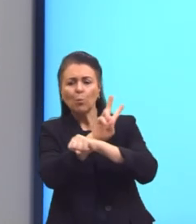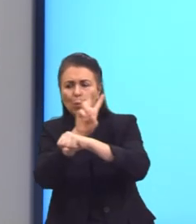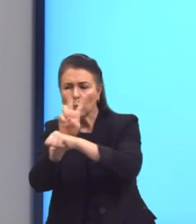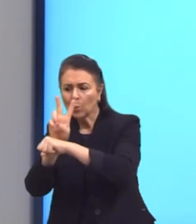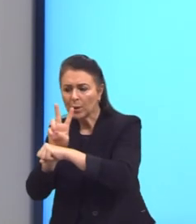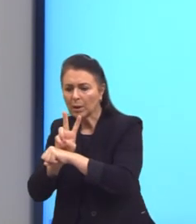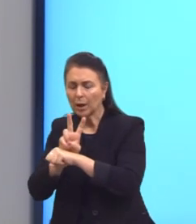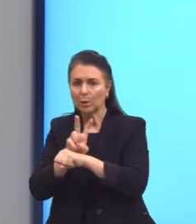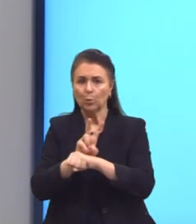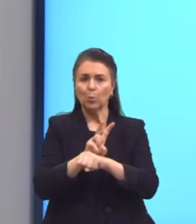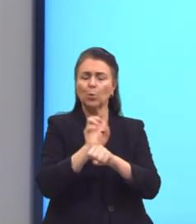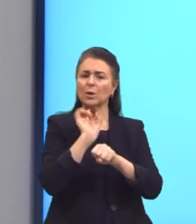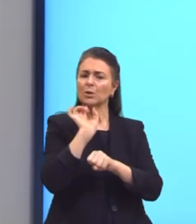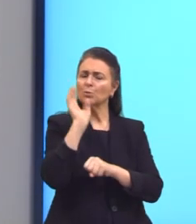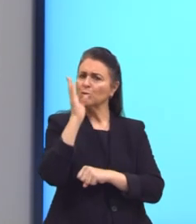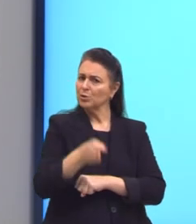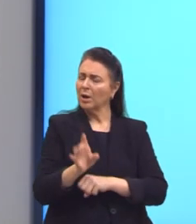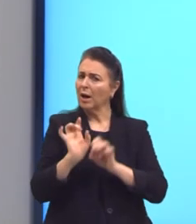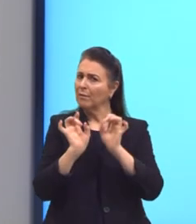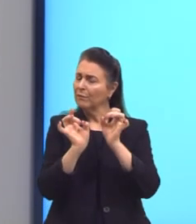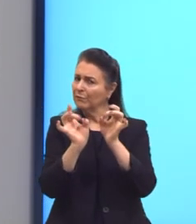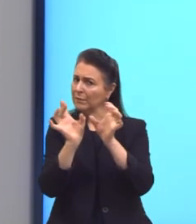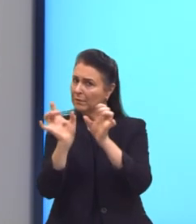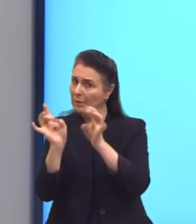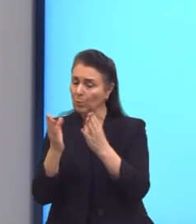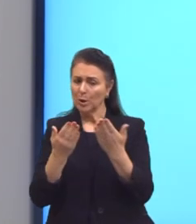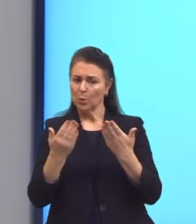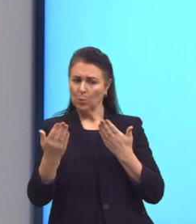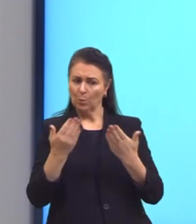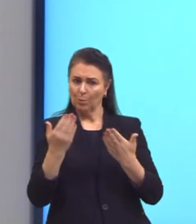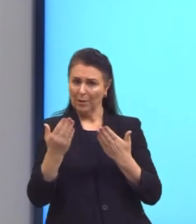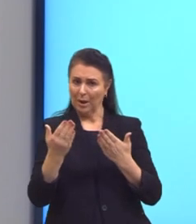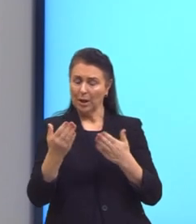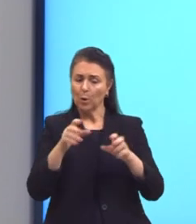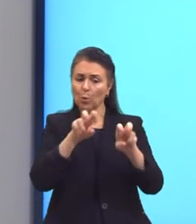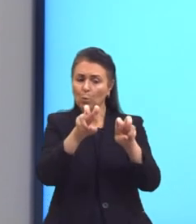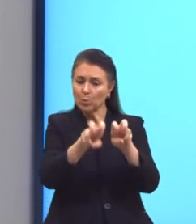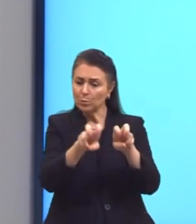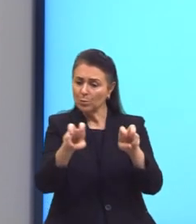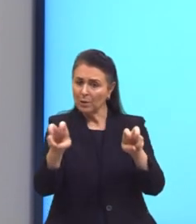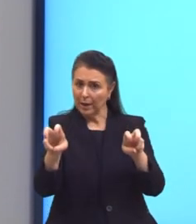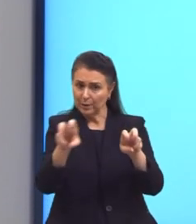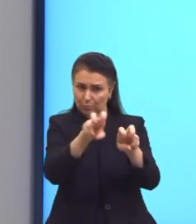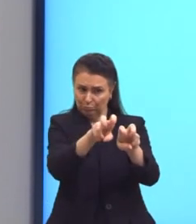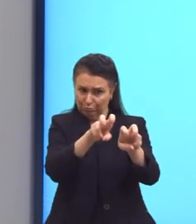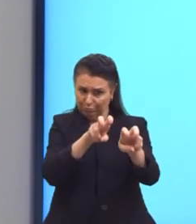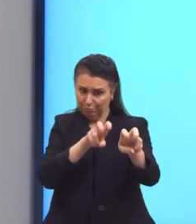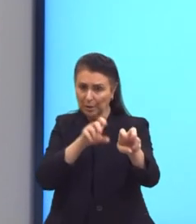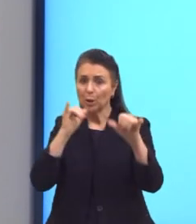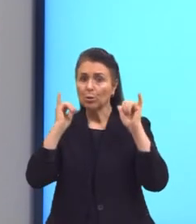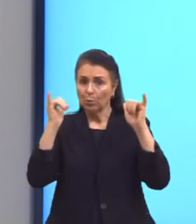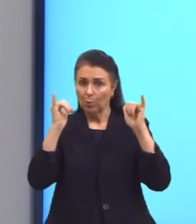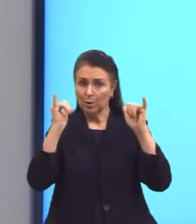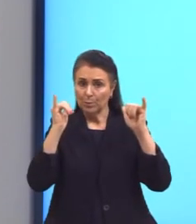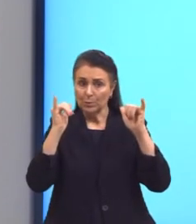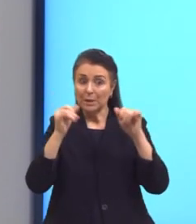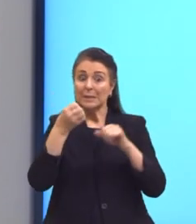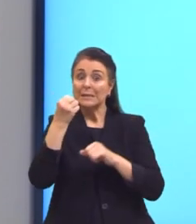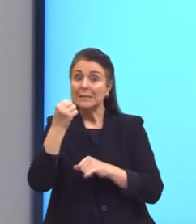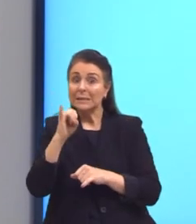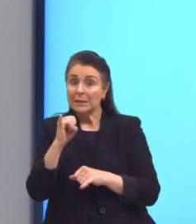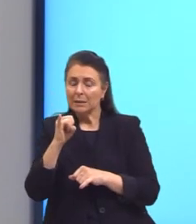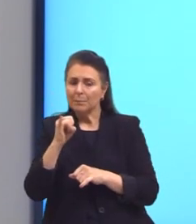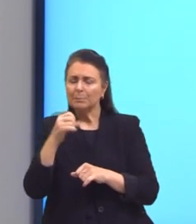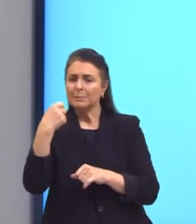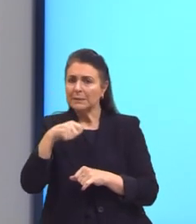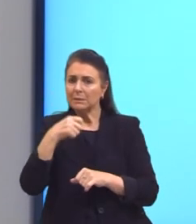já vendidos e compara com o total de assentos do ônibus para avaliar a necessidade de alocação de veículos extras.